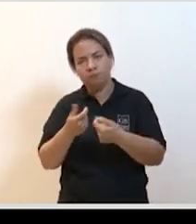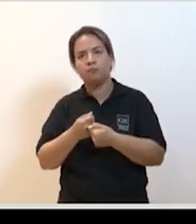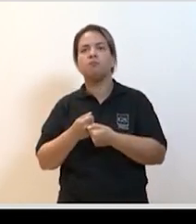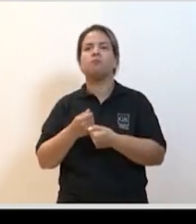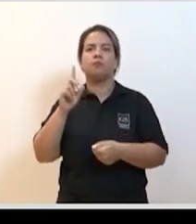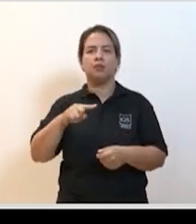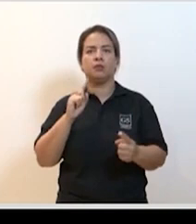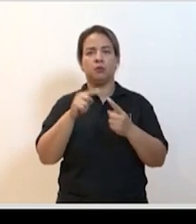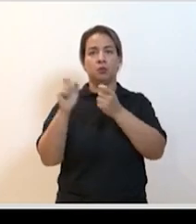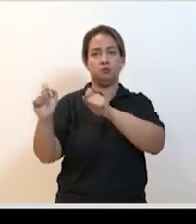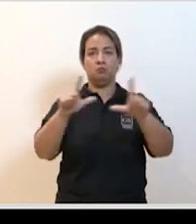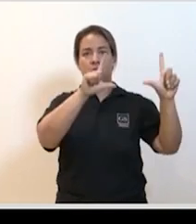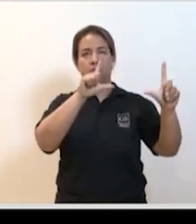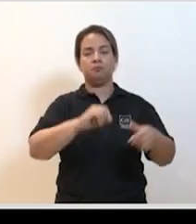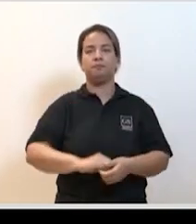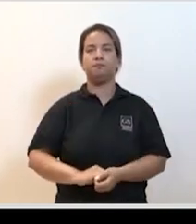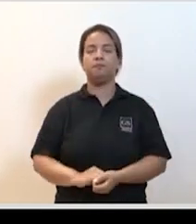apresentada na ponta próximo por favor